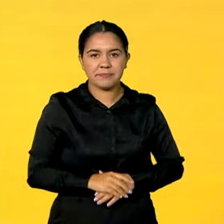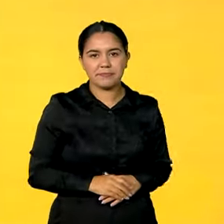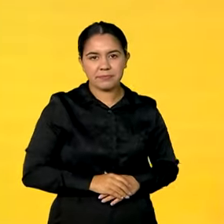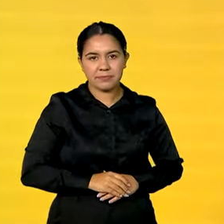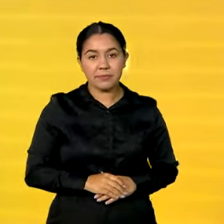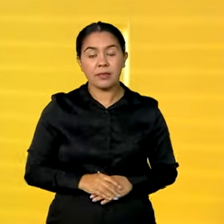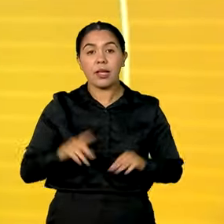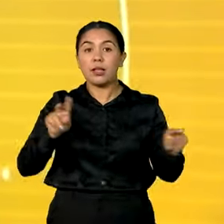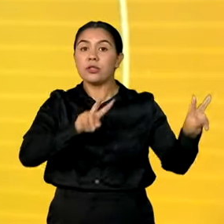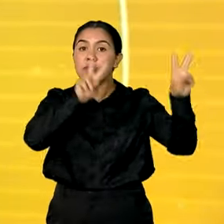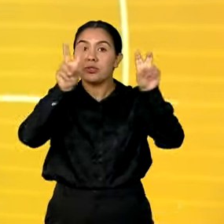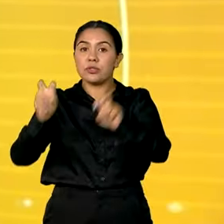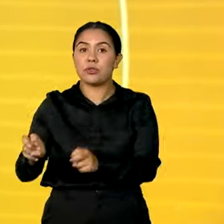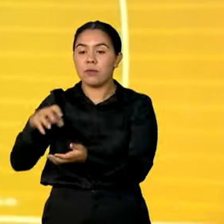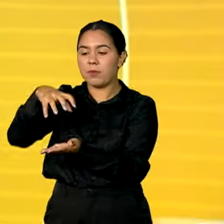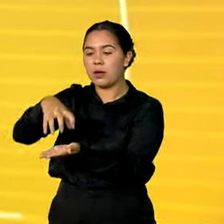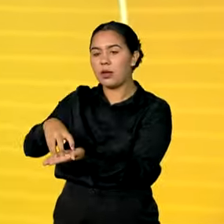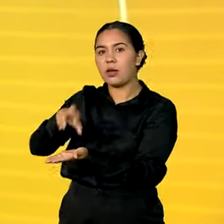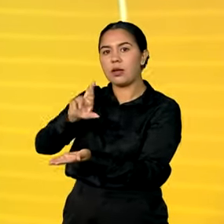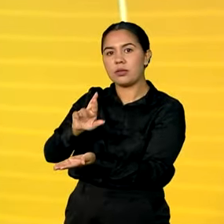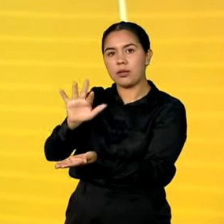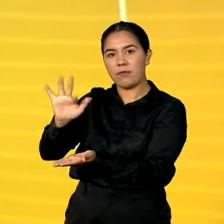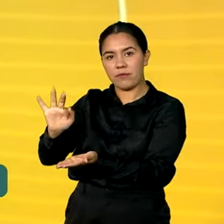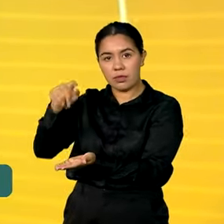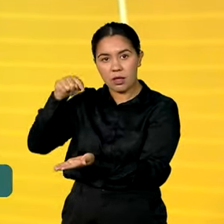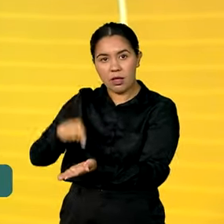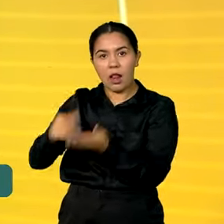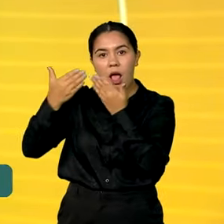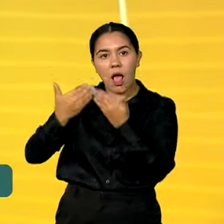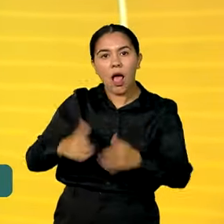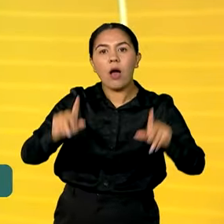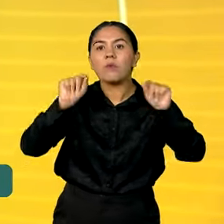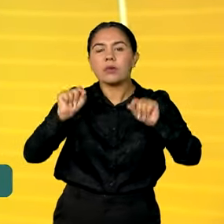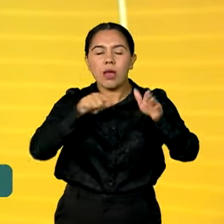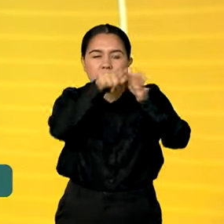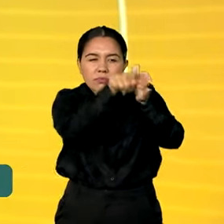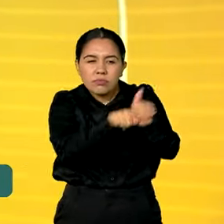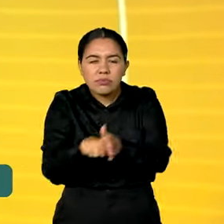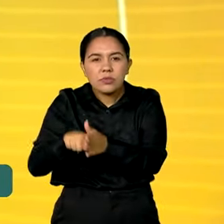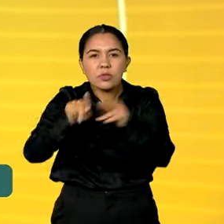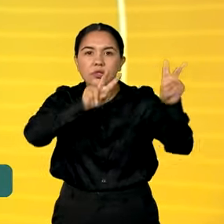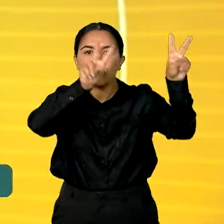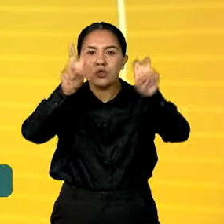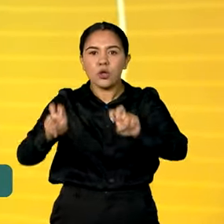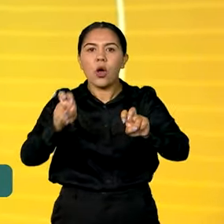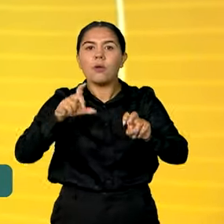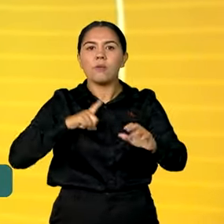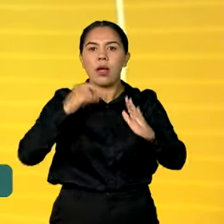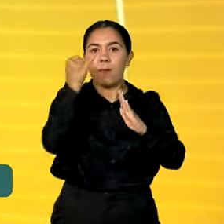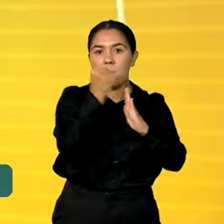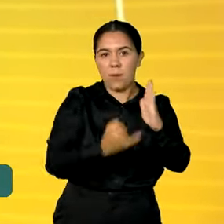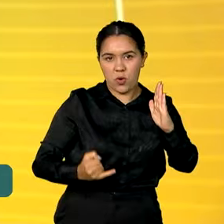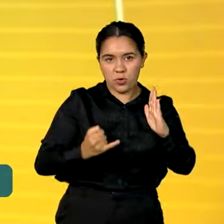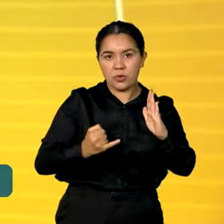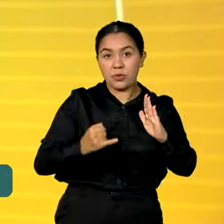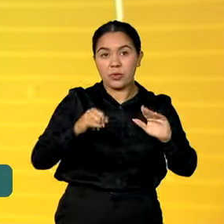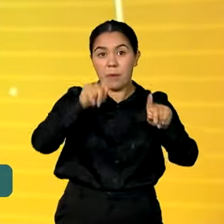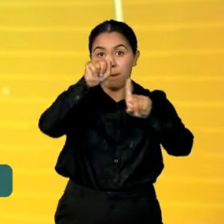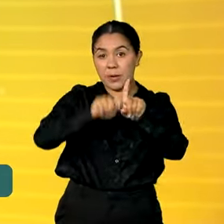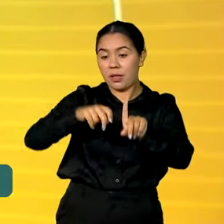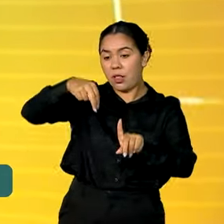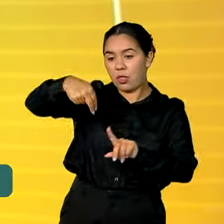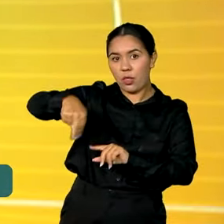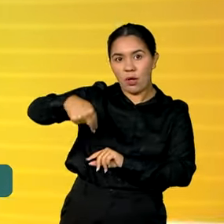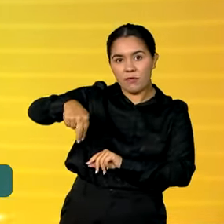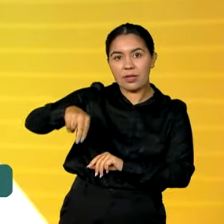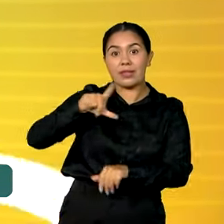A Receita Federal abre hoje a consulta ao lote residual de restituição do imposto de renda do mês de novembro. São mais de